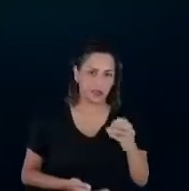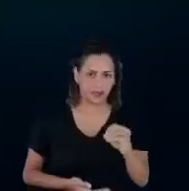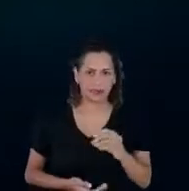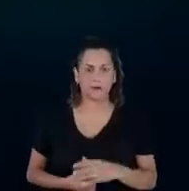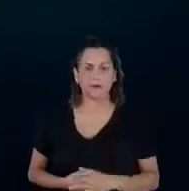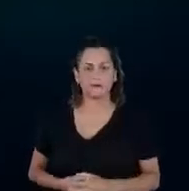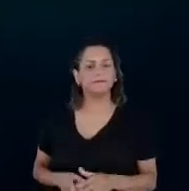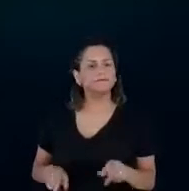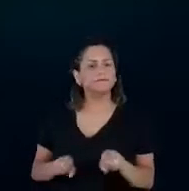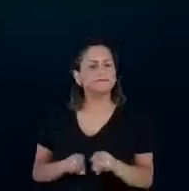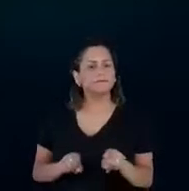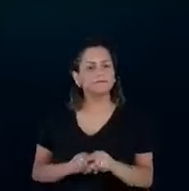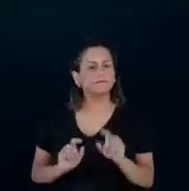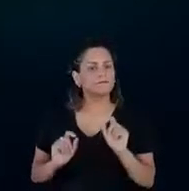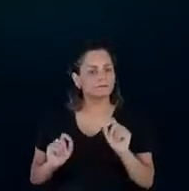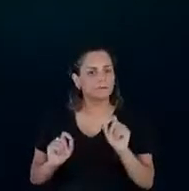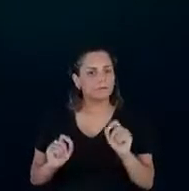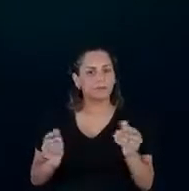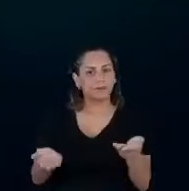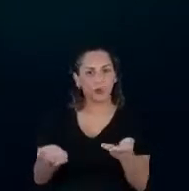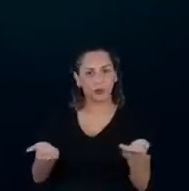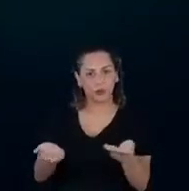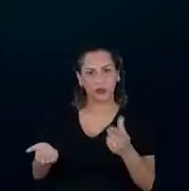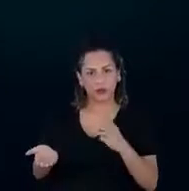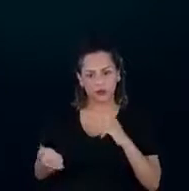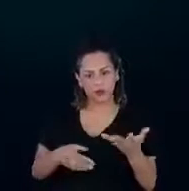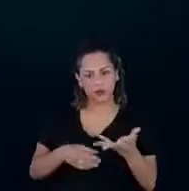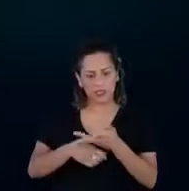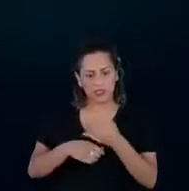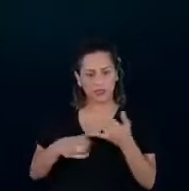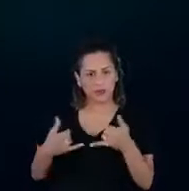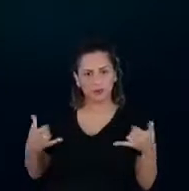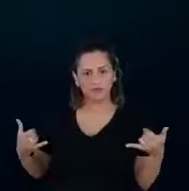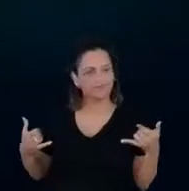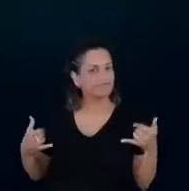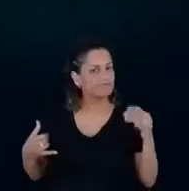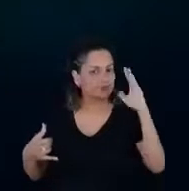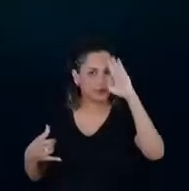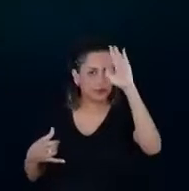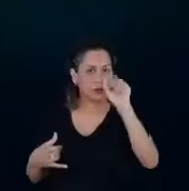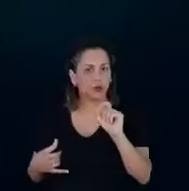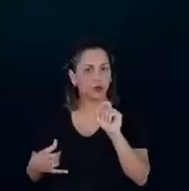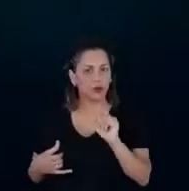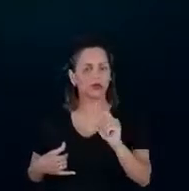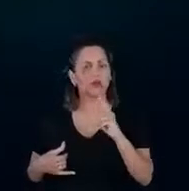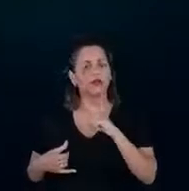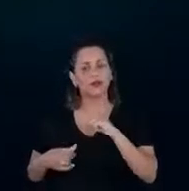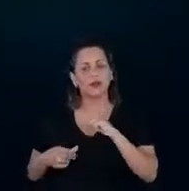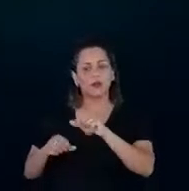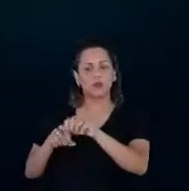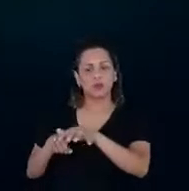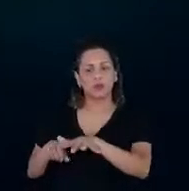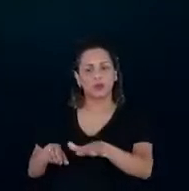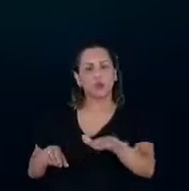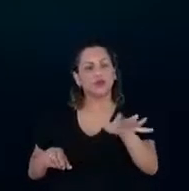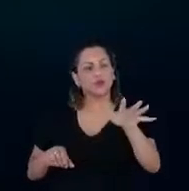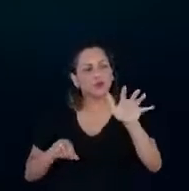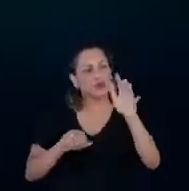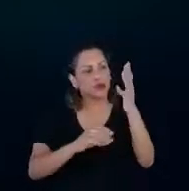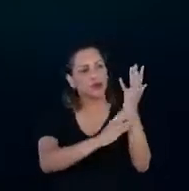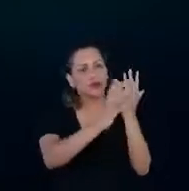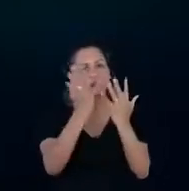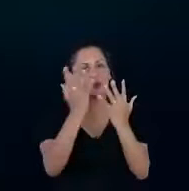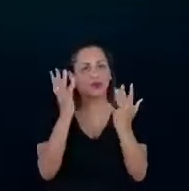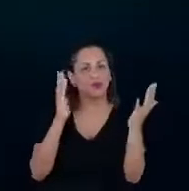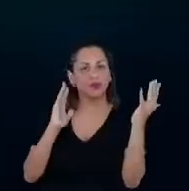não pode deixar de falar, hoje a eficiência energética é fundamental na questão das emissões no meio ambiente, isso tem